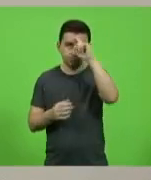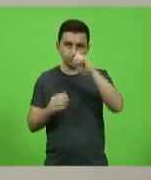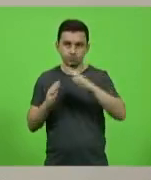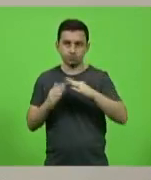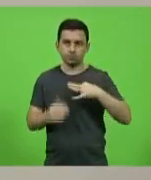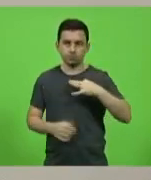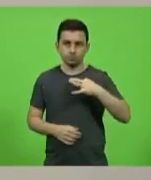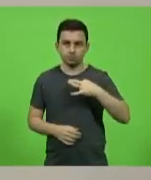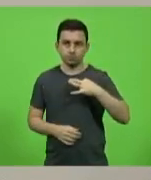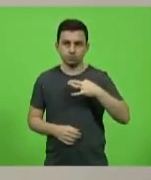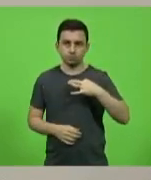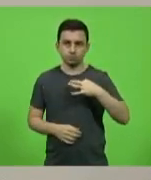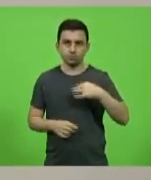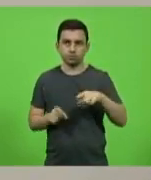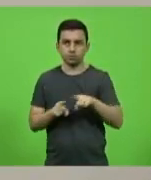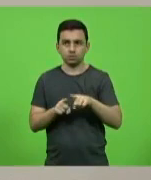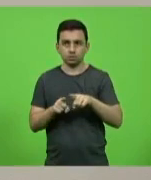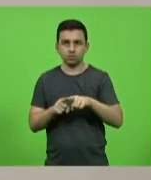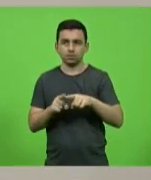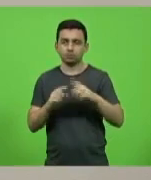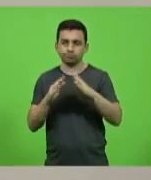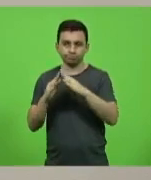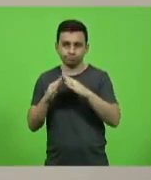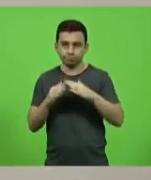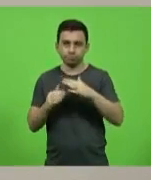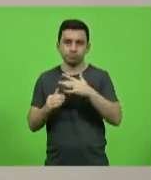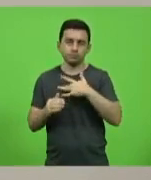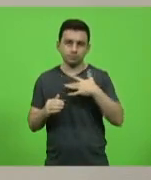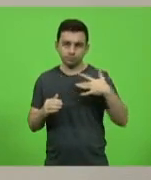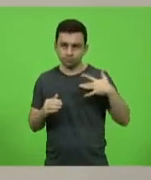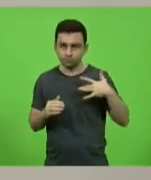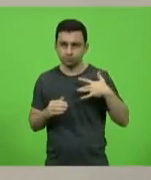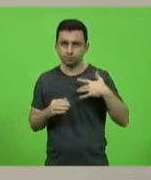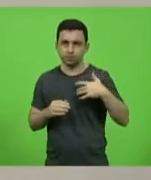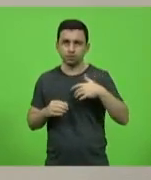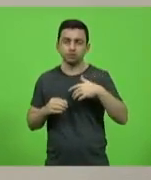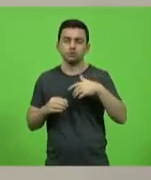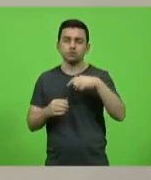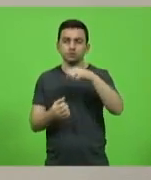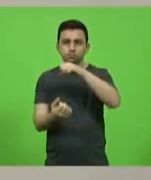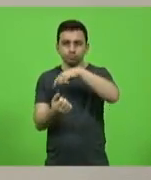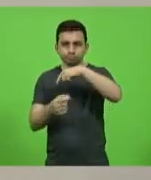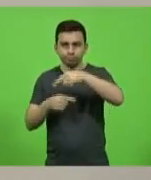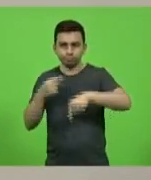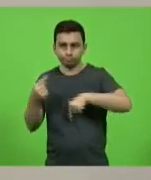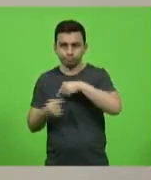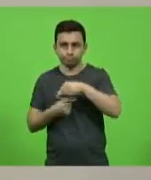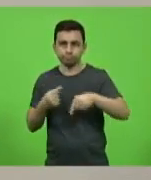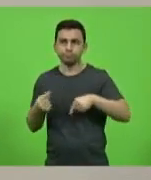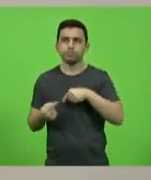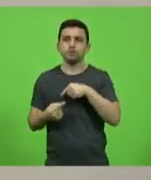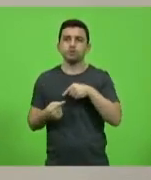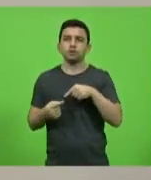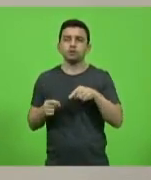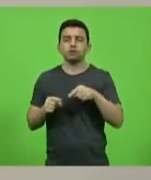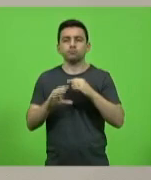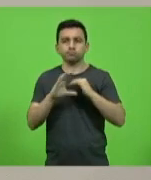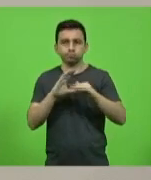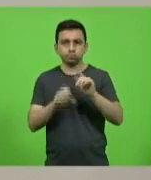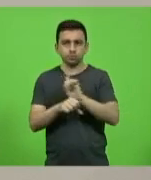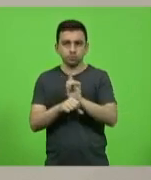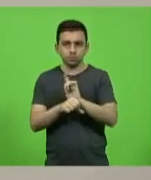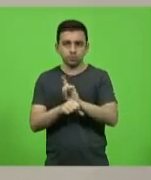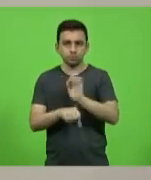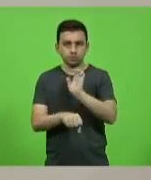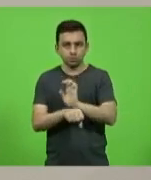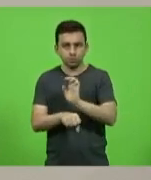filantrópicos e clínicas de hemodiálise devidamente contratualizados com o Sistema Único de Saúde que foram repassados aos gestores estadual e